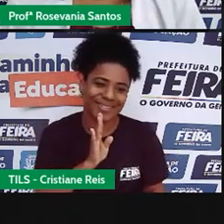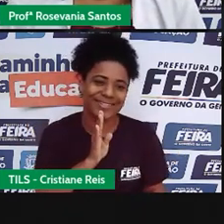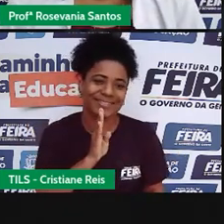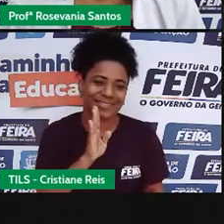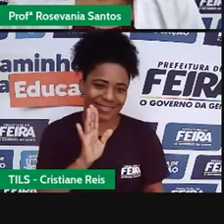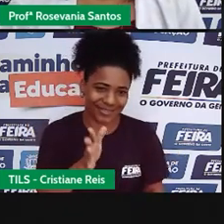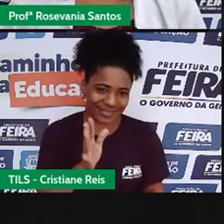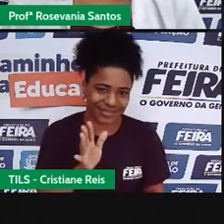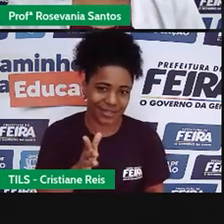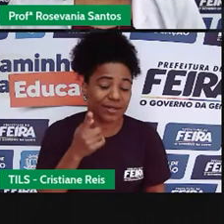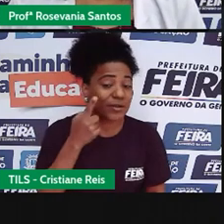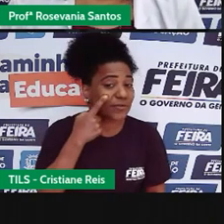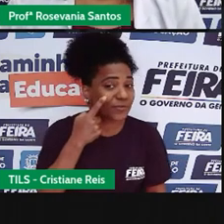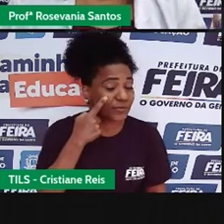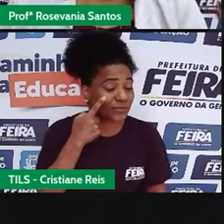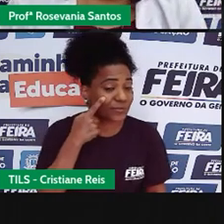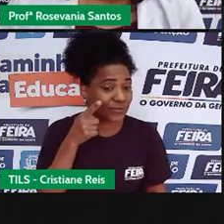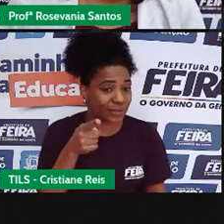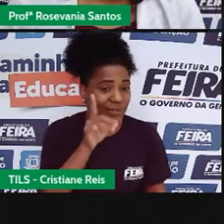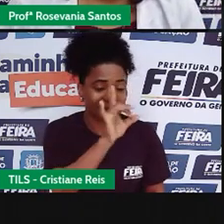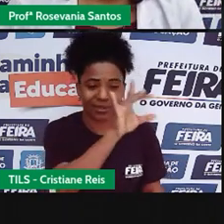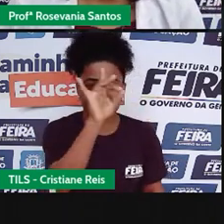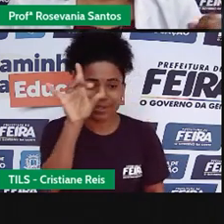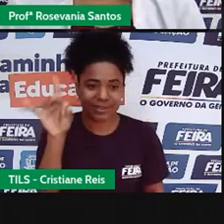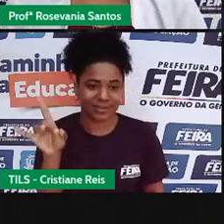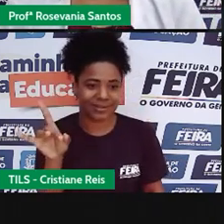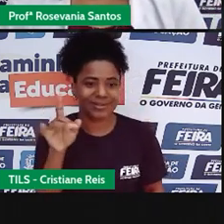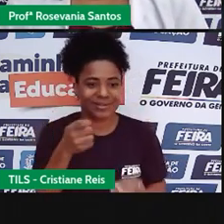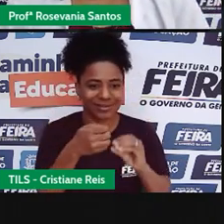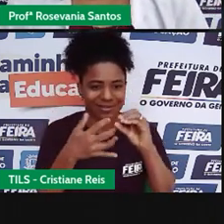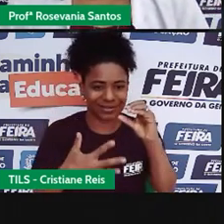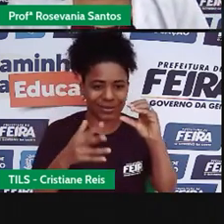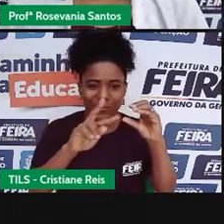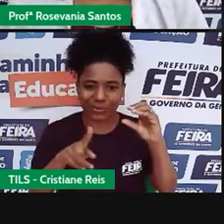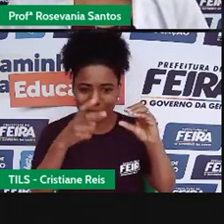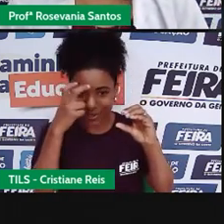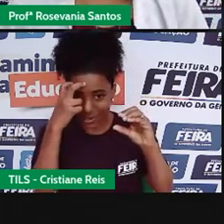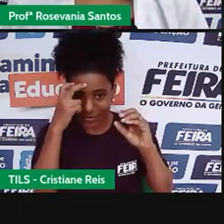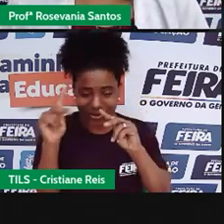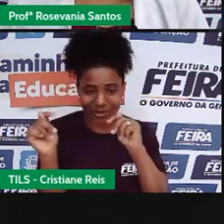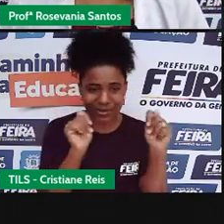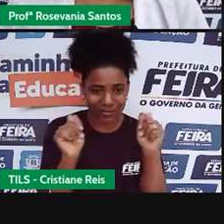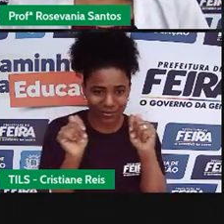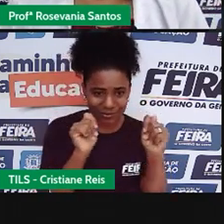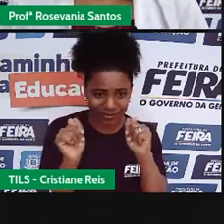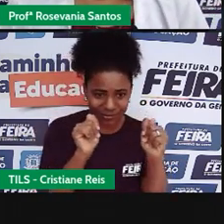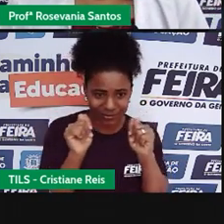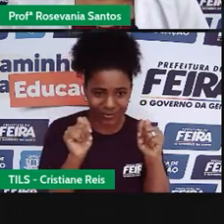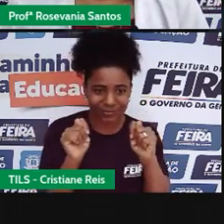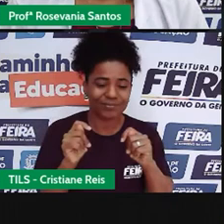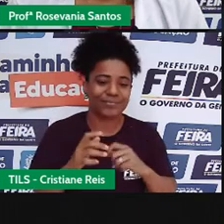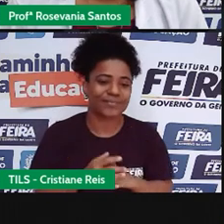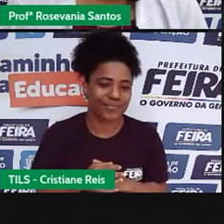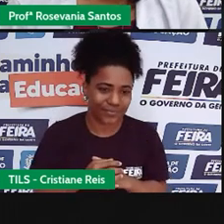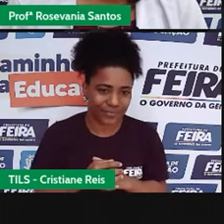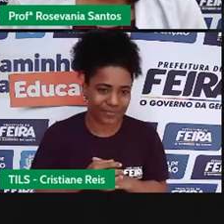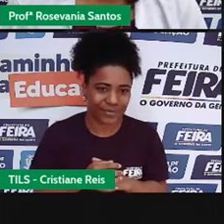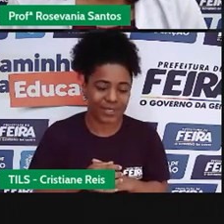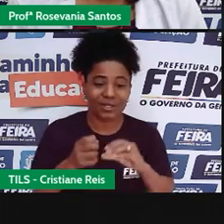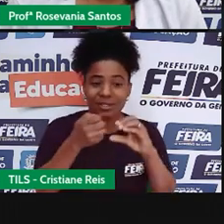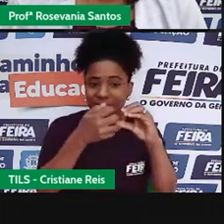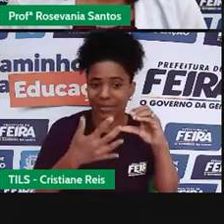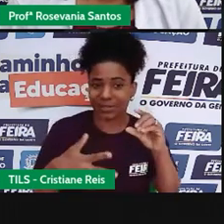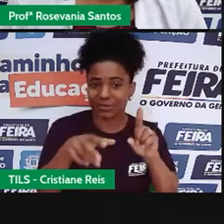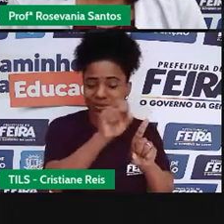então a gente tem aqui, levando em consideração, aspectos culturais, aspectos econômicos, né, e esses aspectos